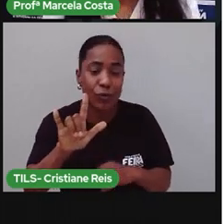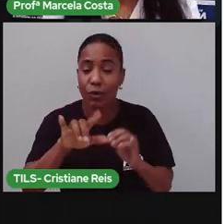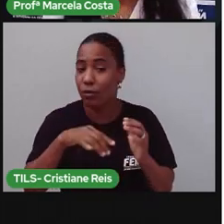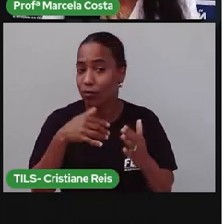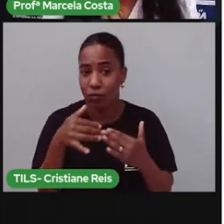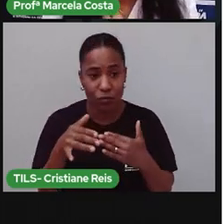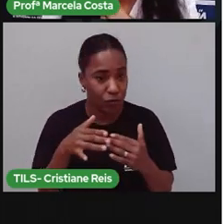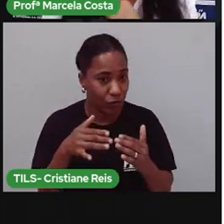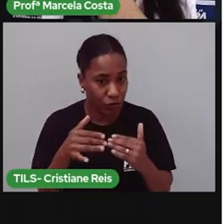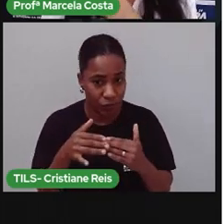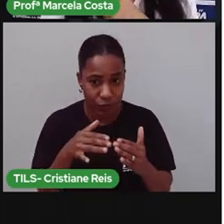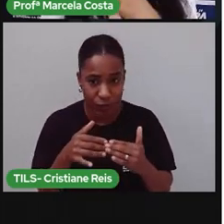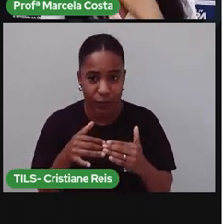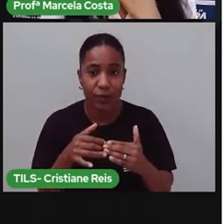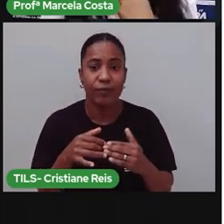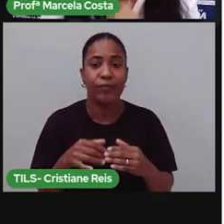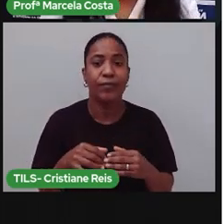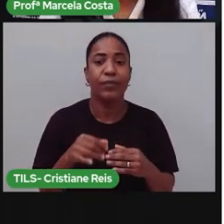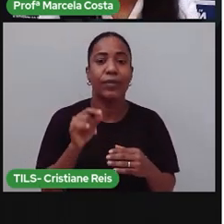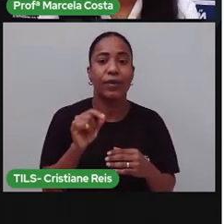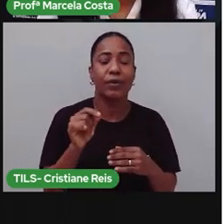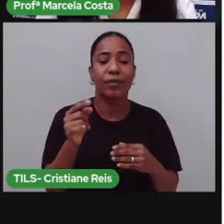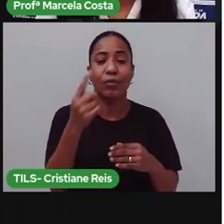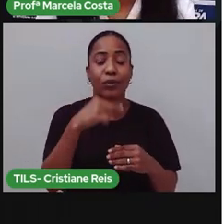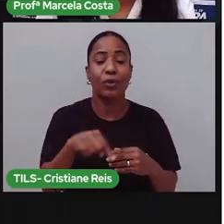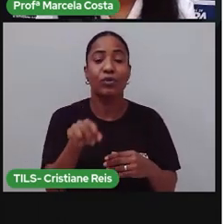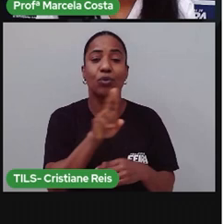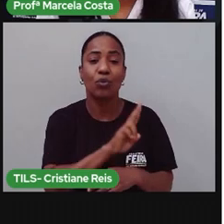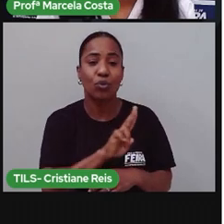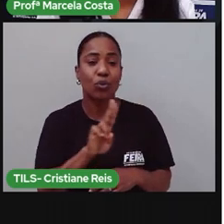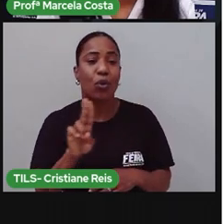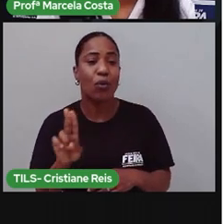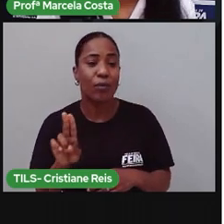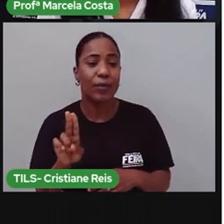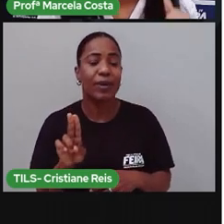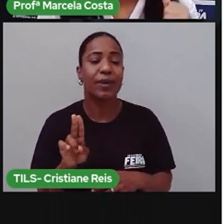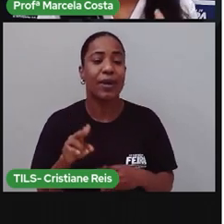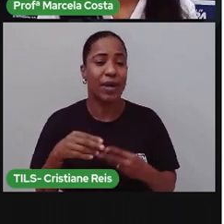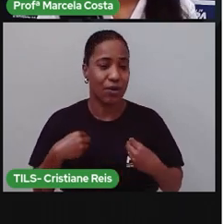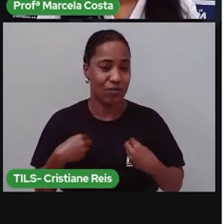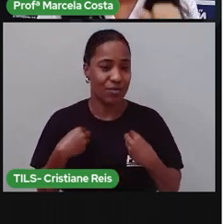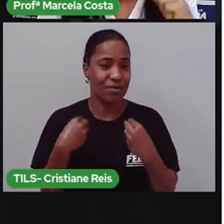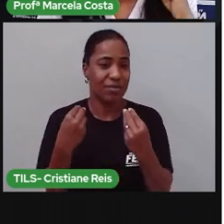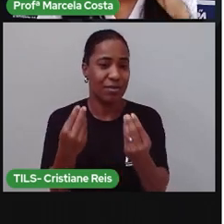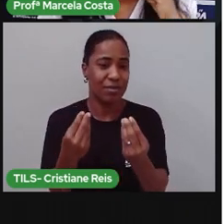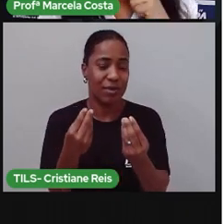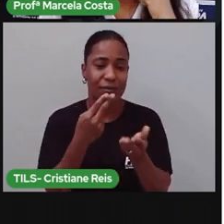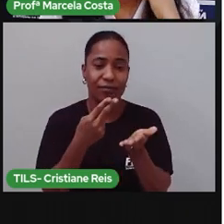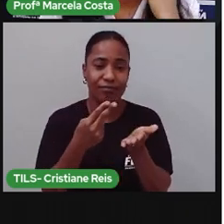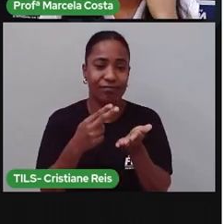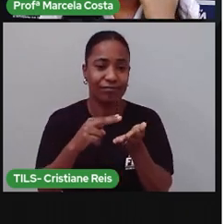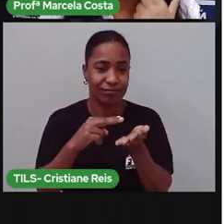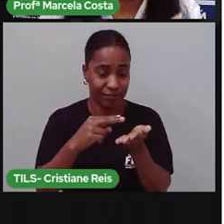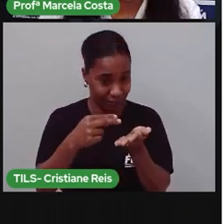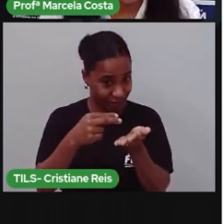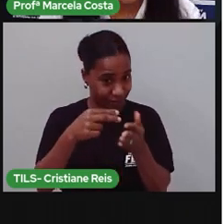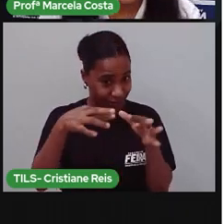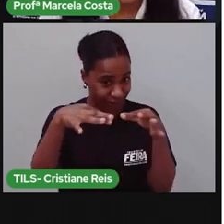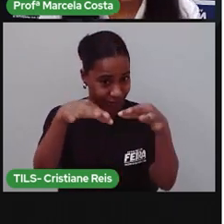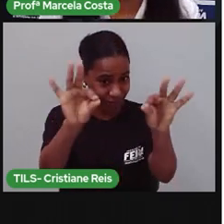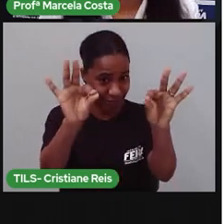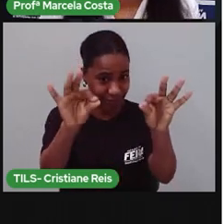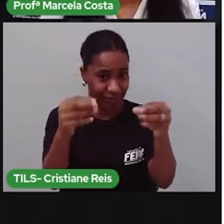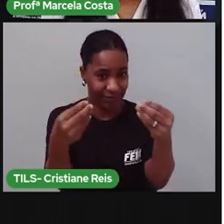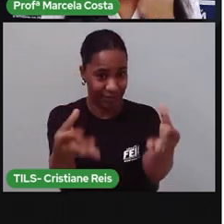Uma despedida e coloca o nome de quem enviou o bilhete. Então, primeiro, vem o nome de quem vai receber